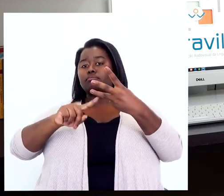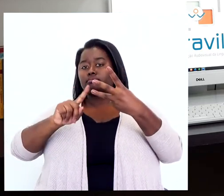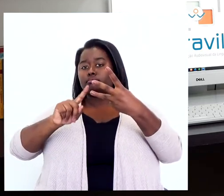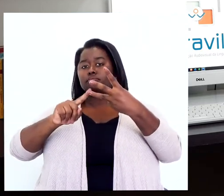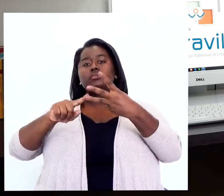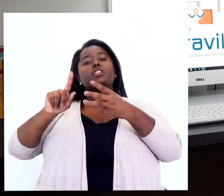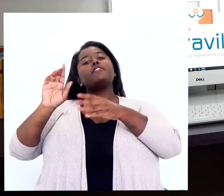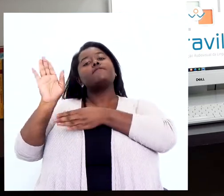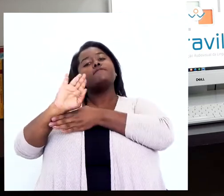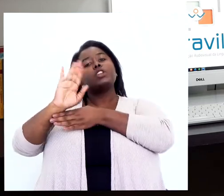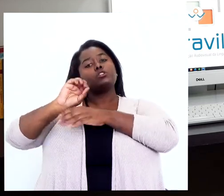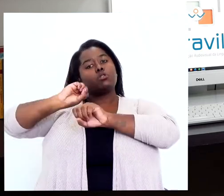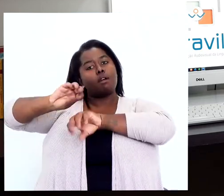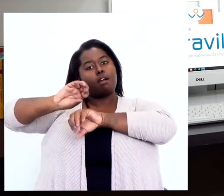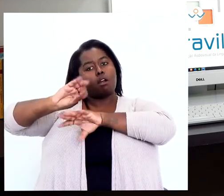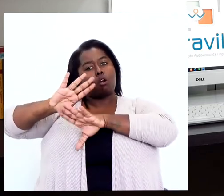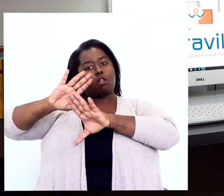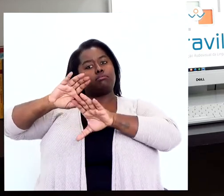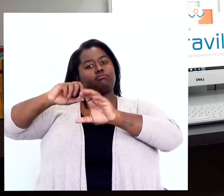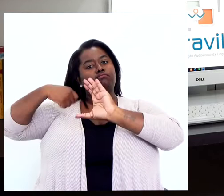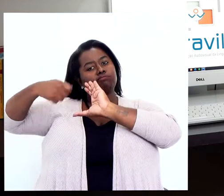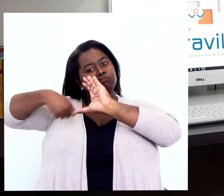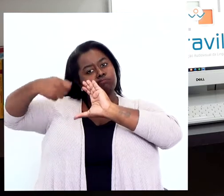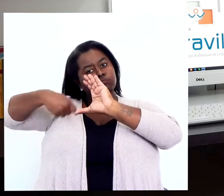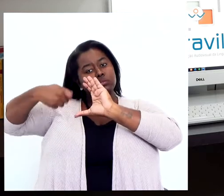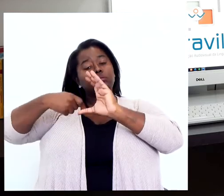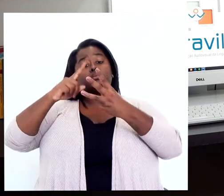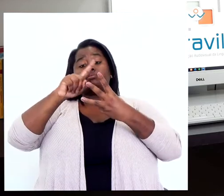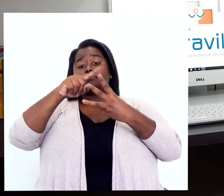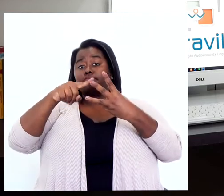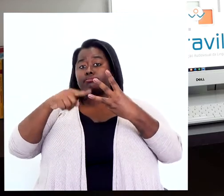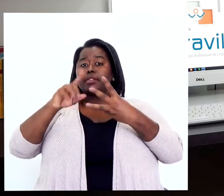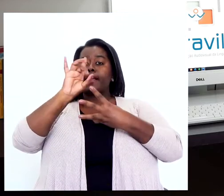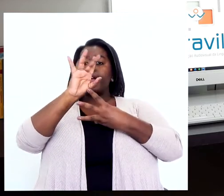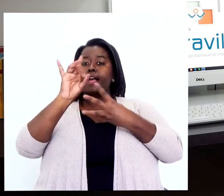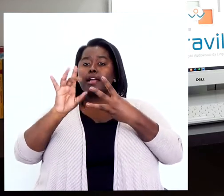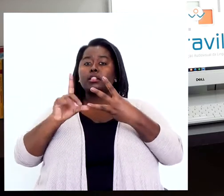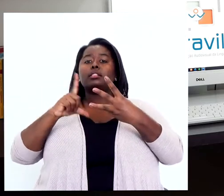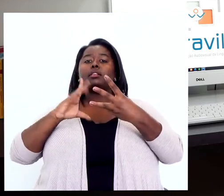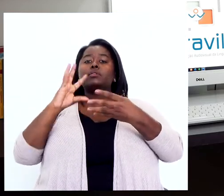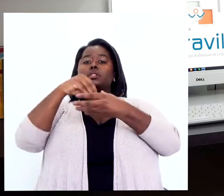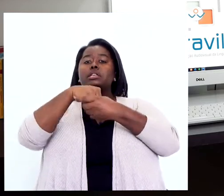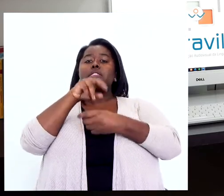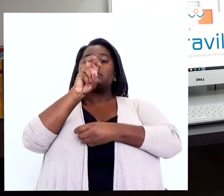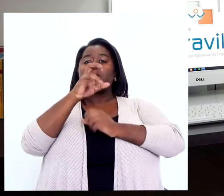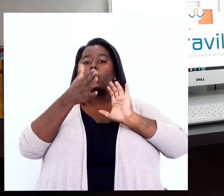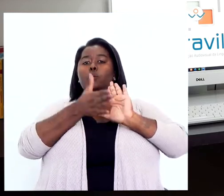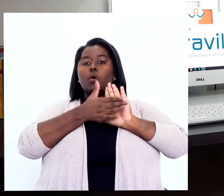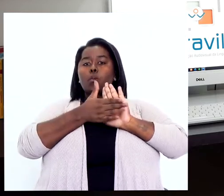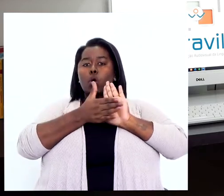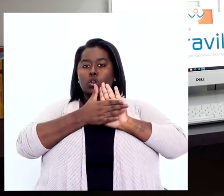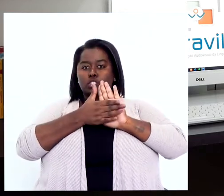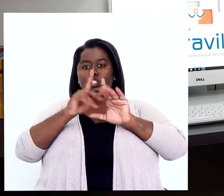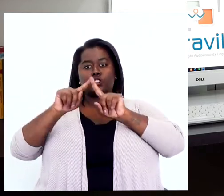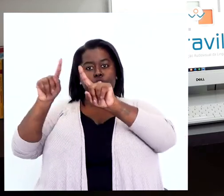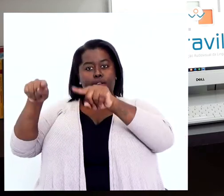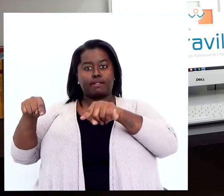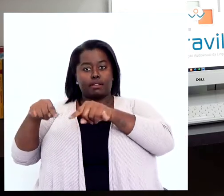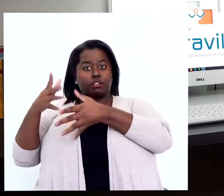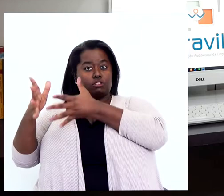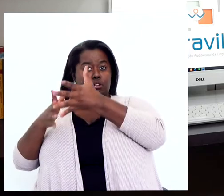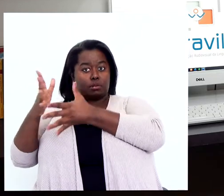terceiro foi uma videoaula. Em cada um desses gêneros, nós inserimos cinco propostas de janelas de libras. Quatro dessas